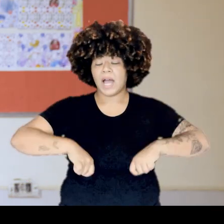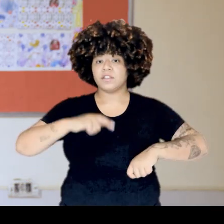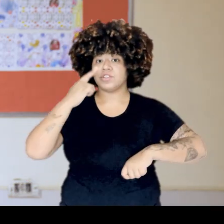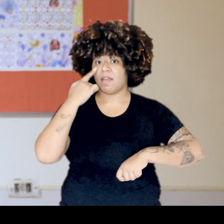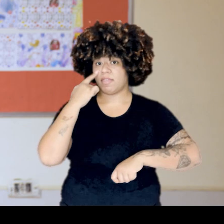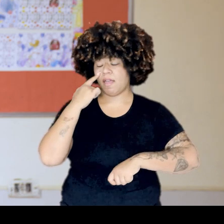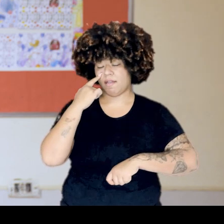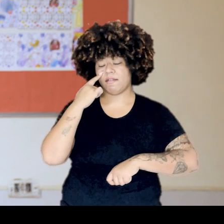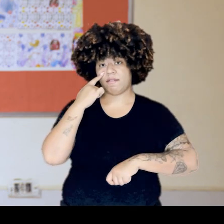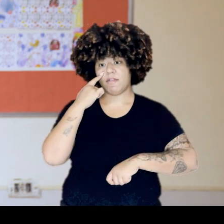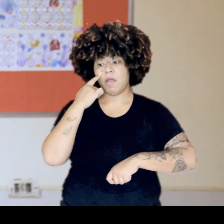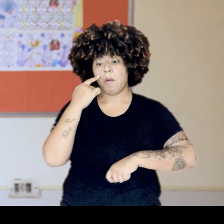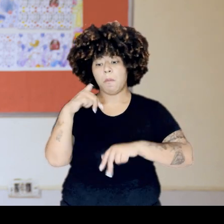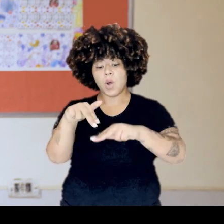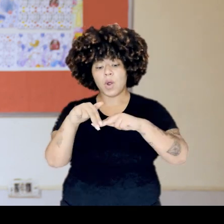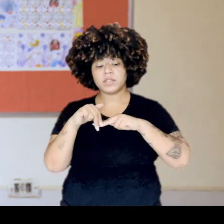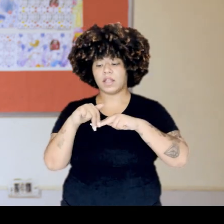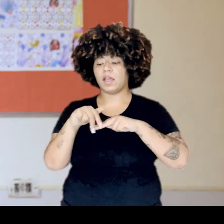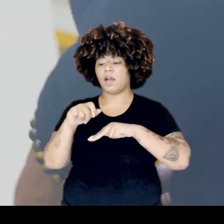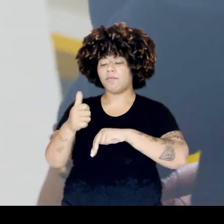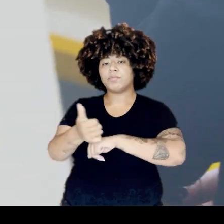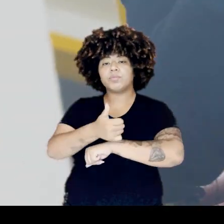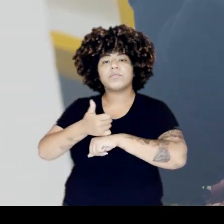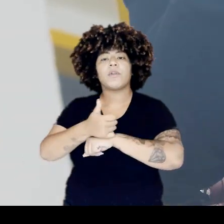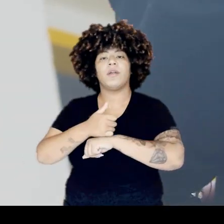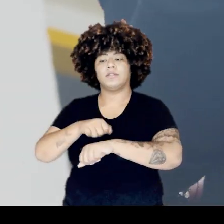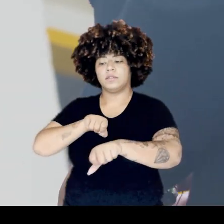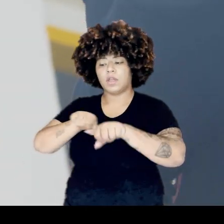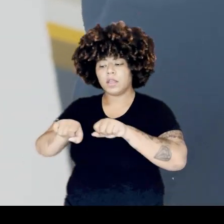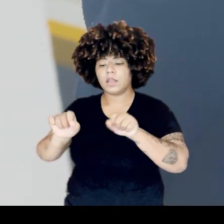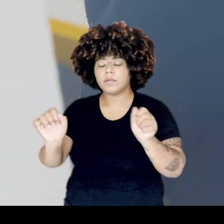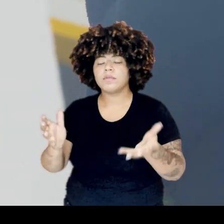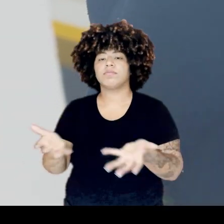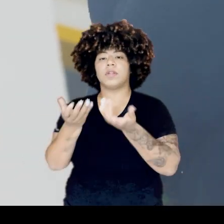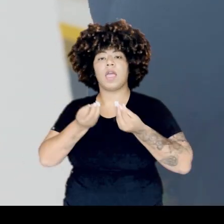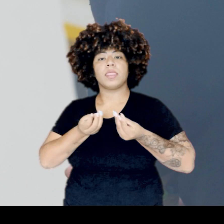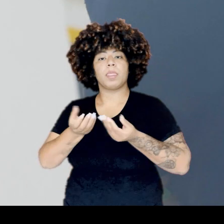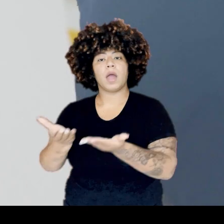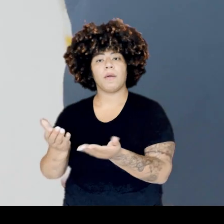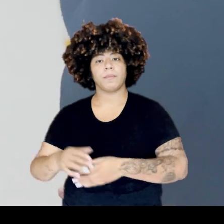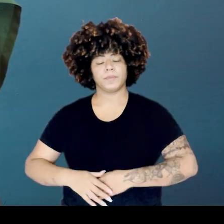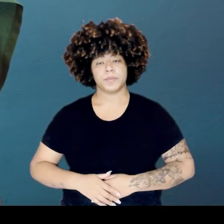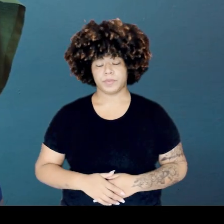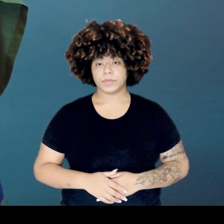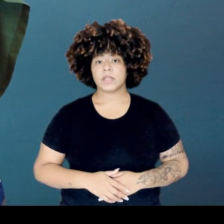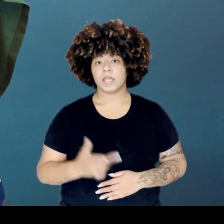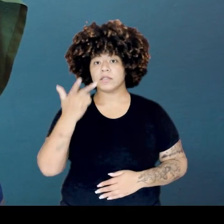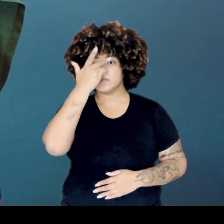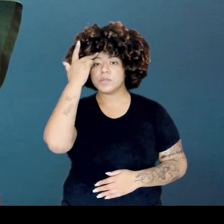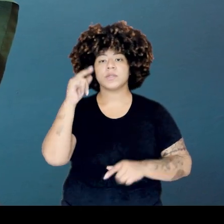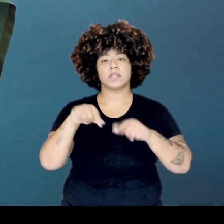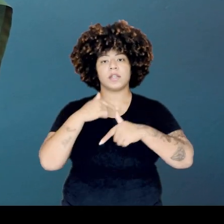legado, por conta da formação profissional que o projeto propiciou, para os agentes que atuam